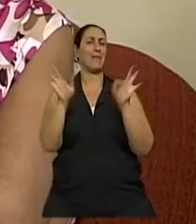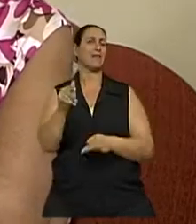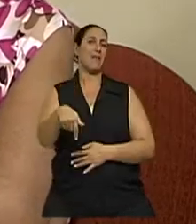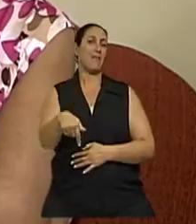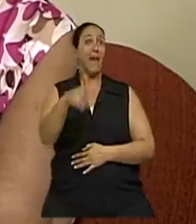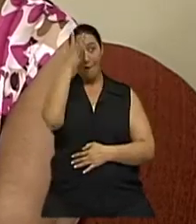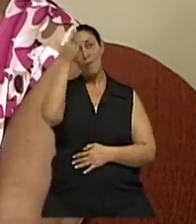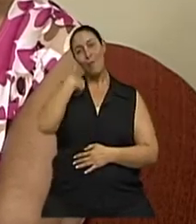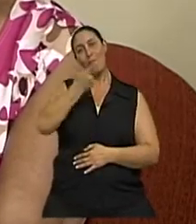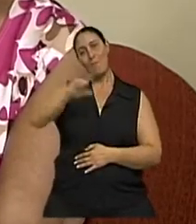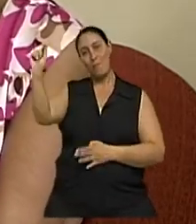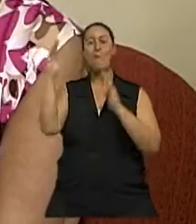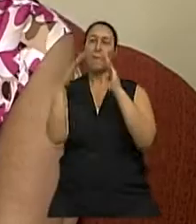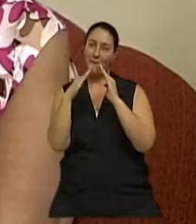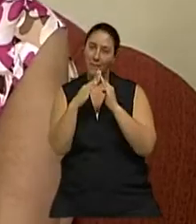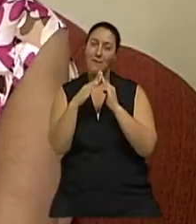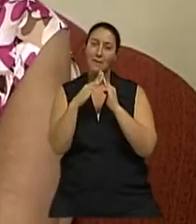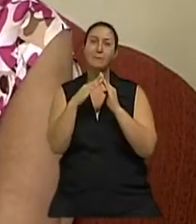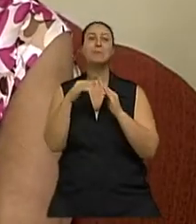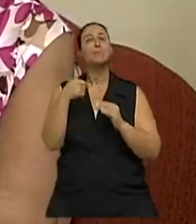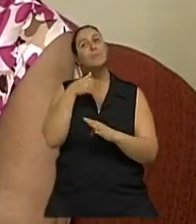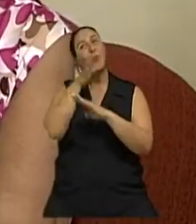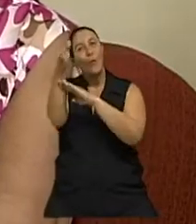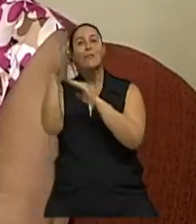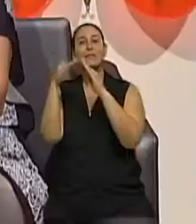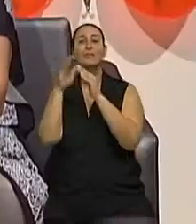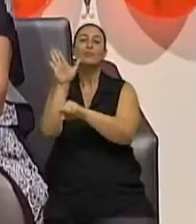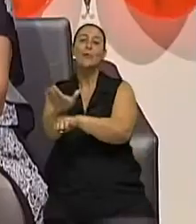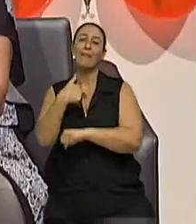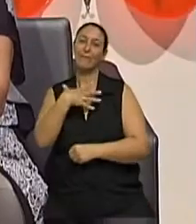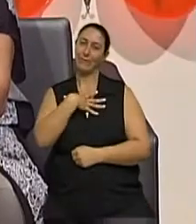Amanhã eu vou para casa. Eu vou em casa para ajudar a minha filha.